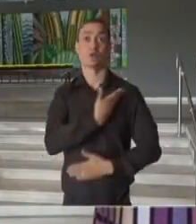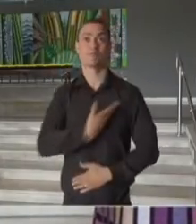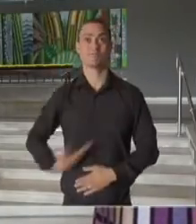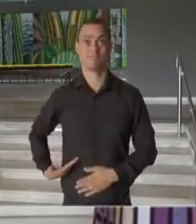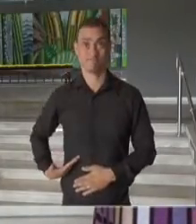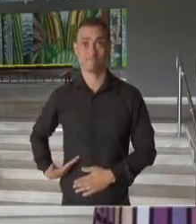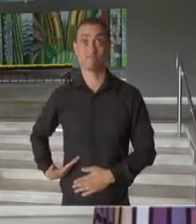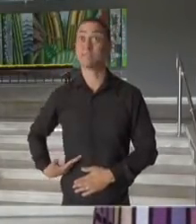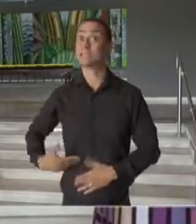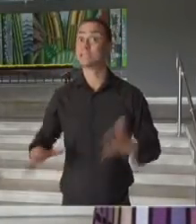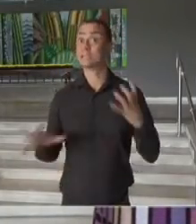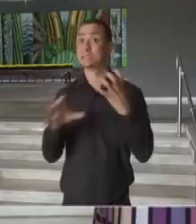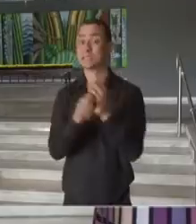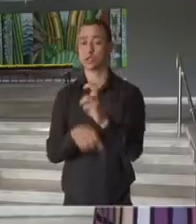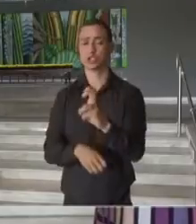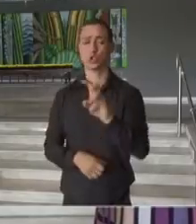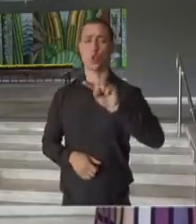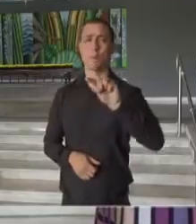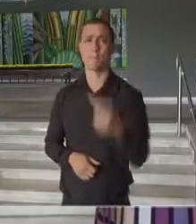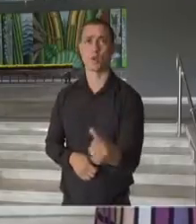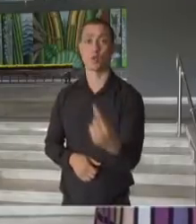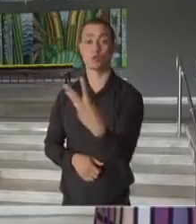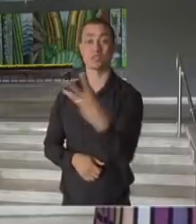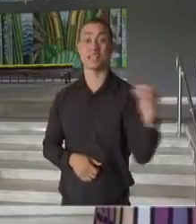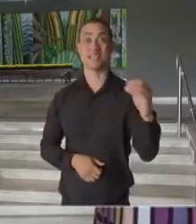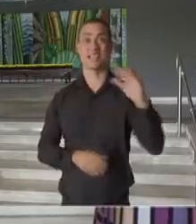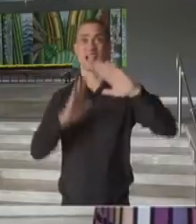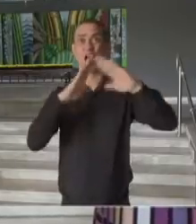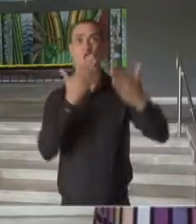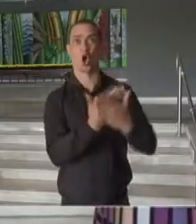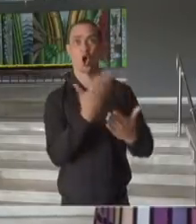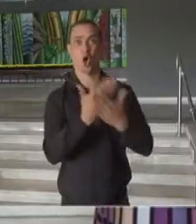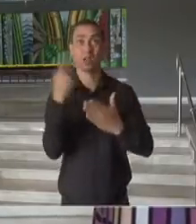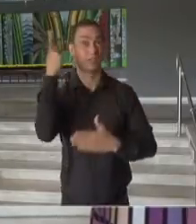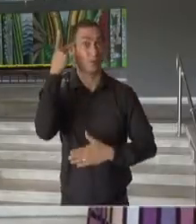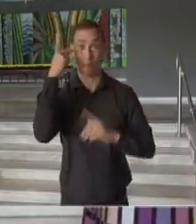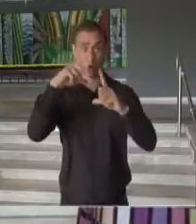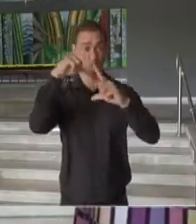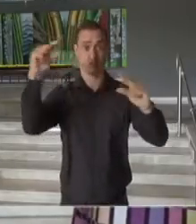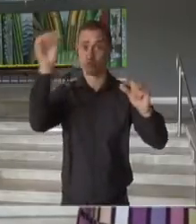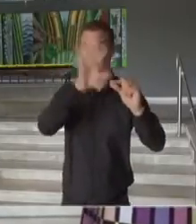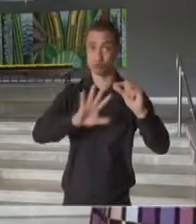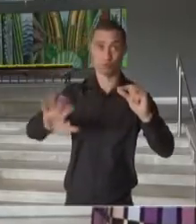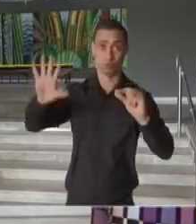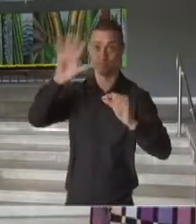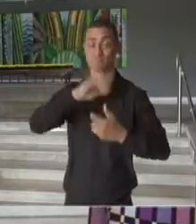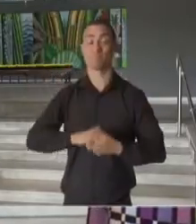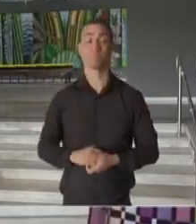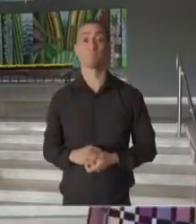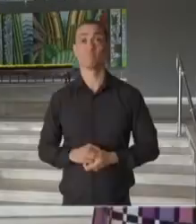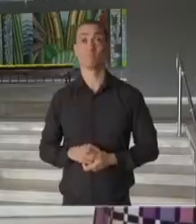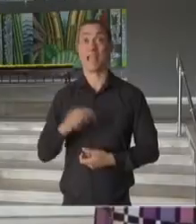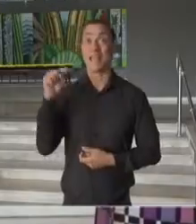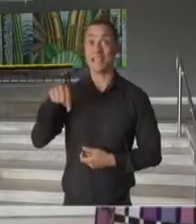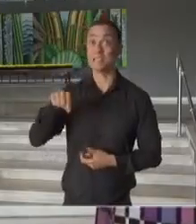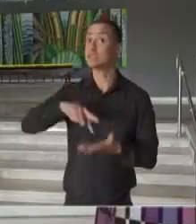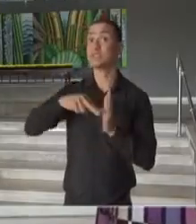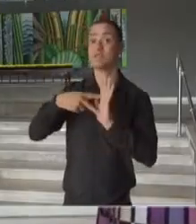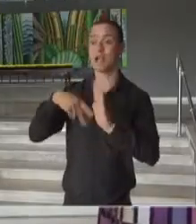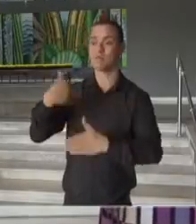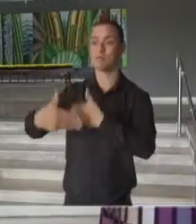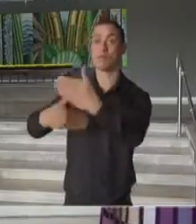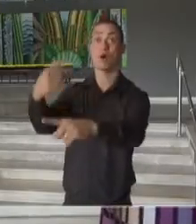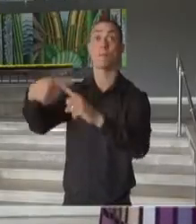com mais de 5.300 escolas no estado de São Paulo. Isso se deve, repito, ao avanço da